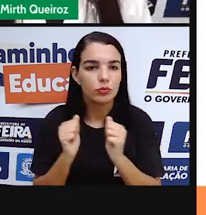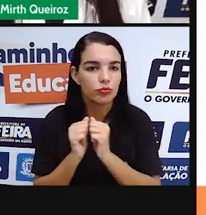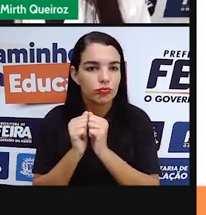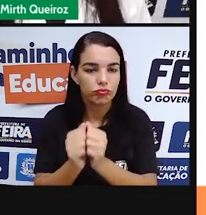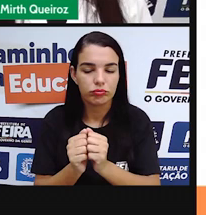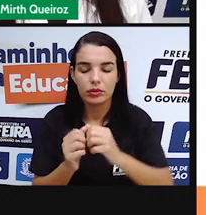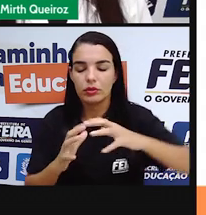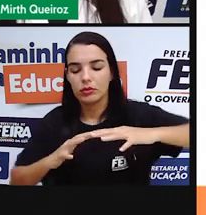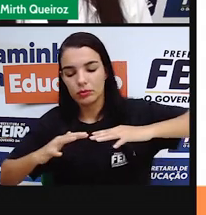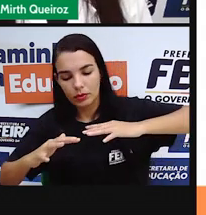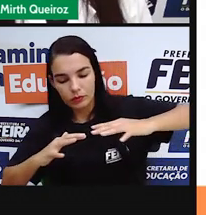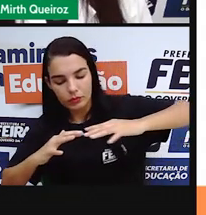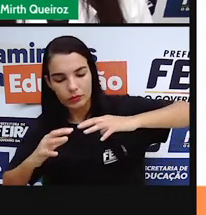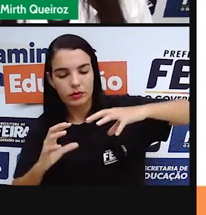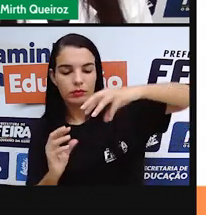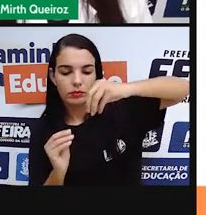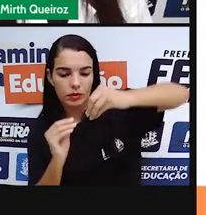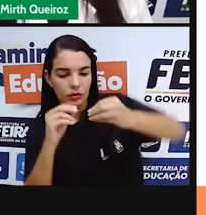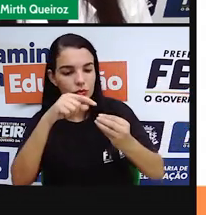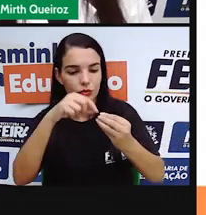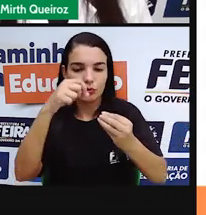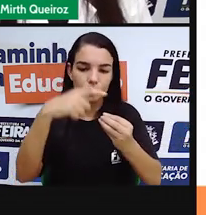movimento ao redor do Sol.